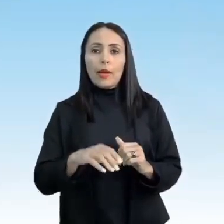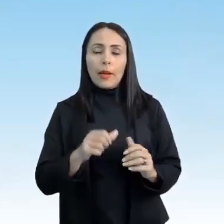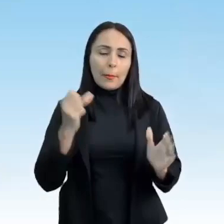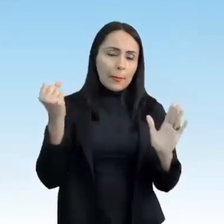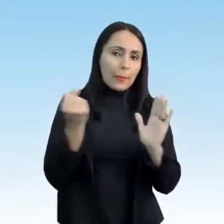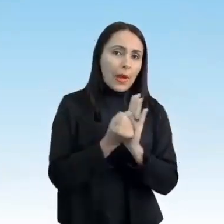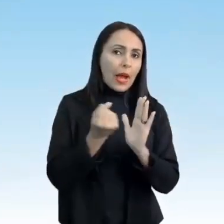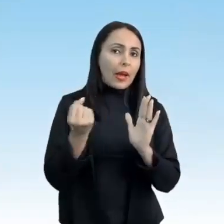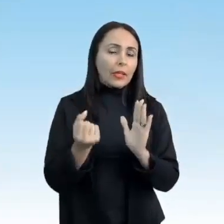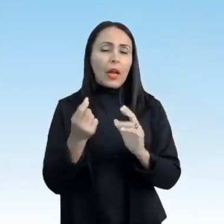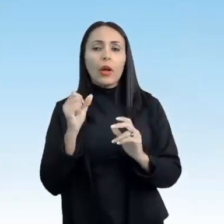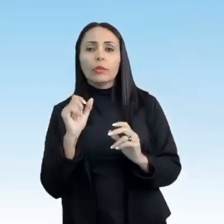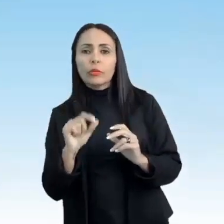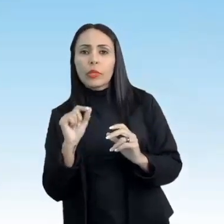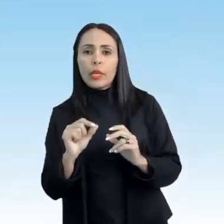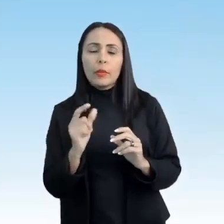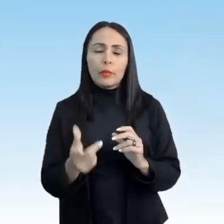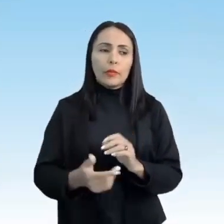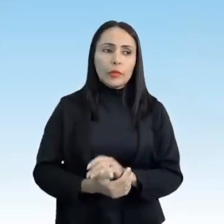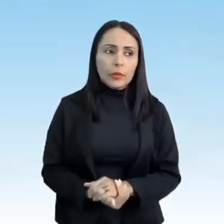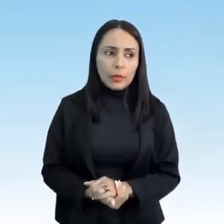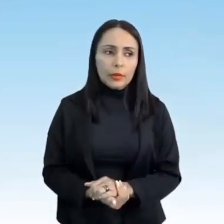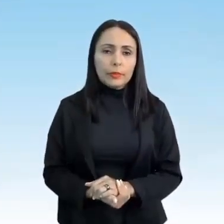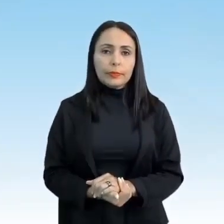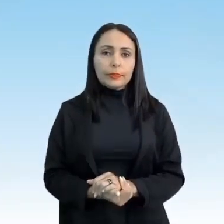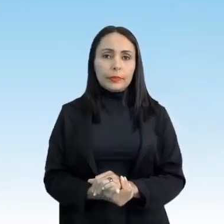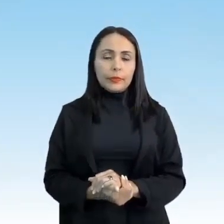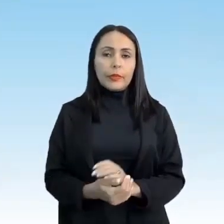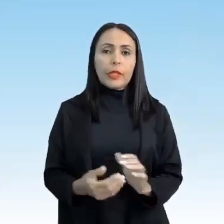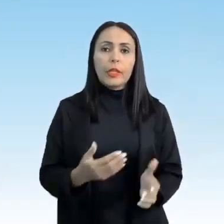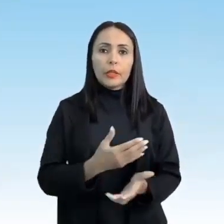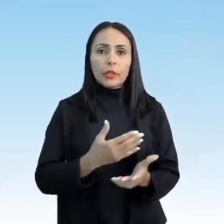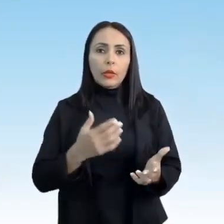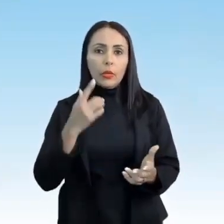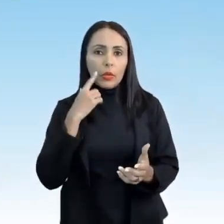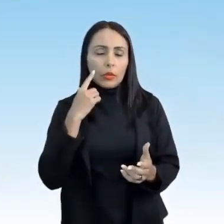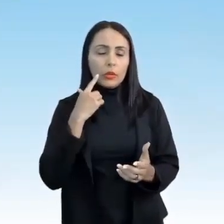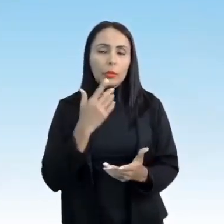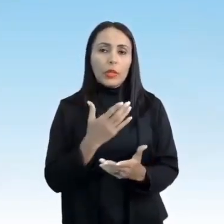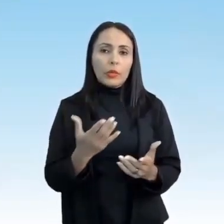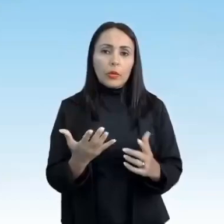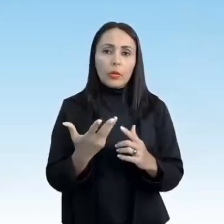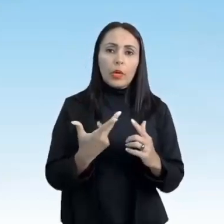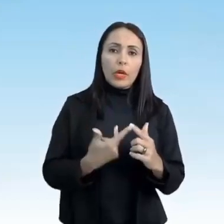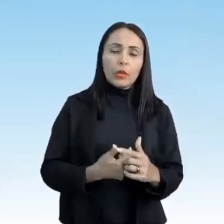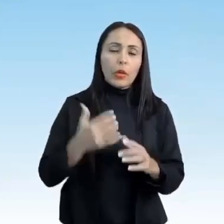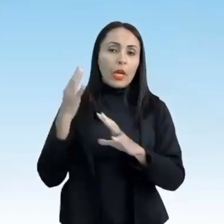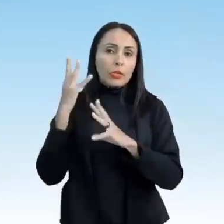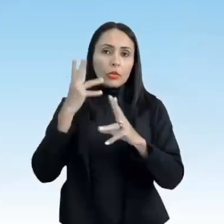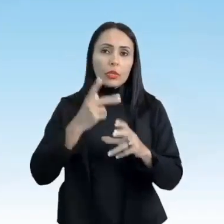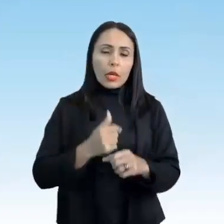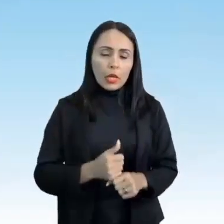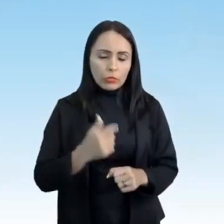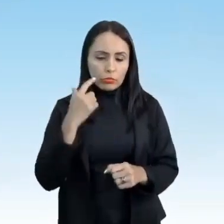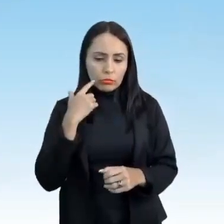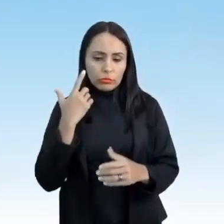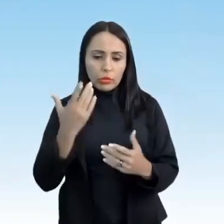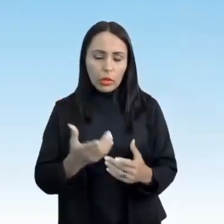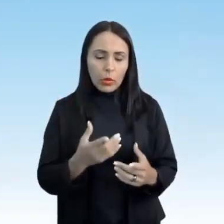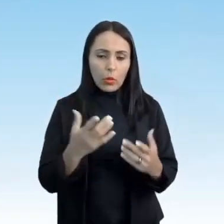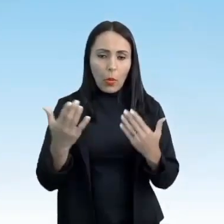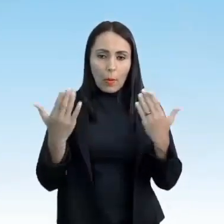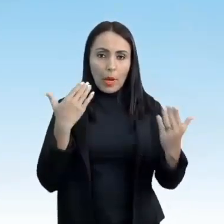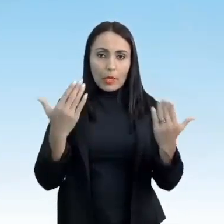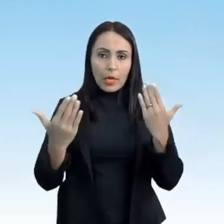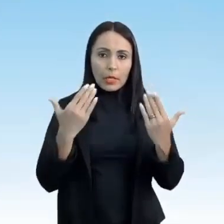professora, esportes de marca? Esportes de marca, pessoal, são aqueles nos quais o resultado da ação motora comparado